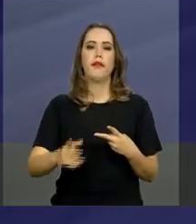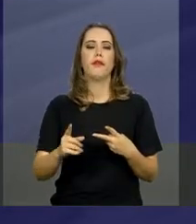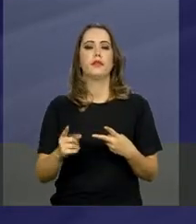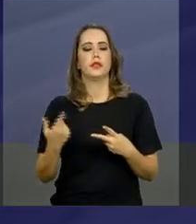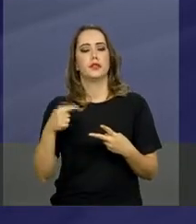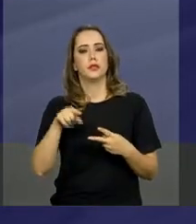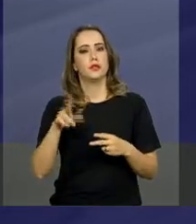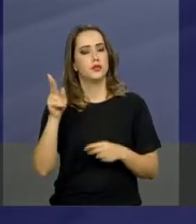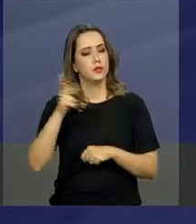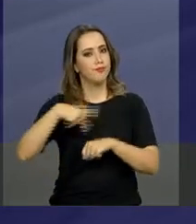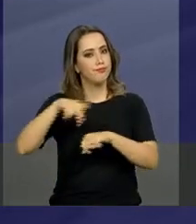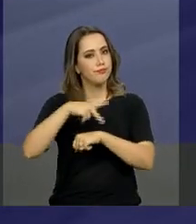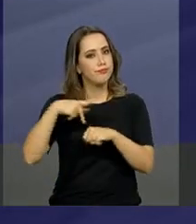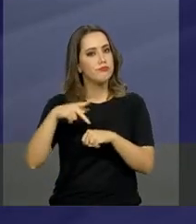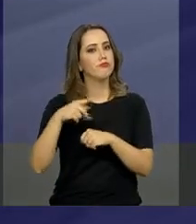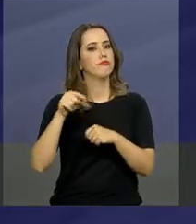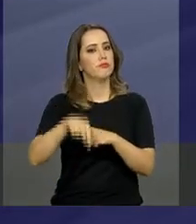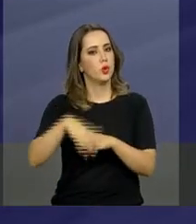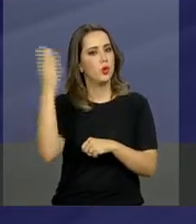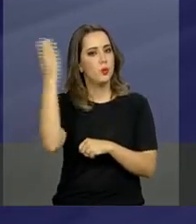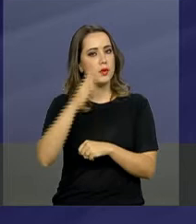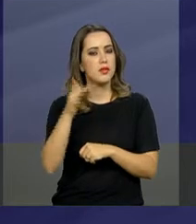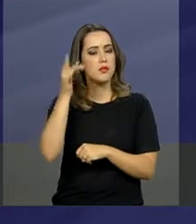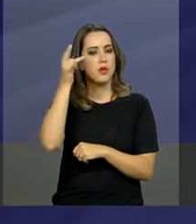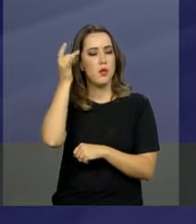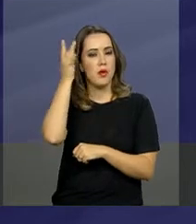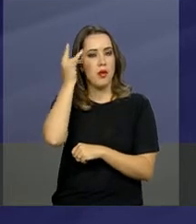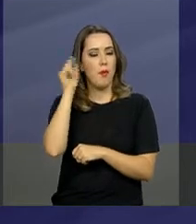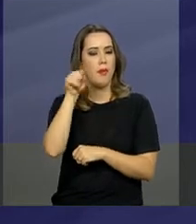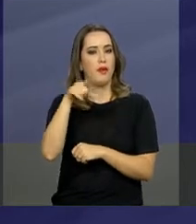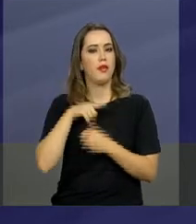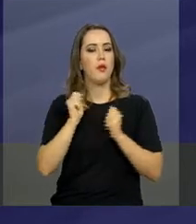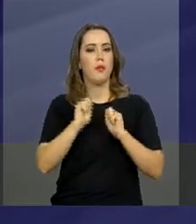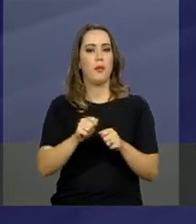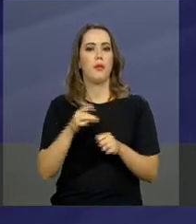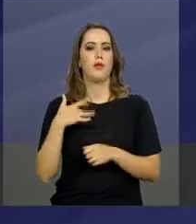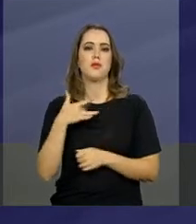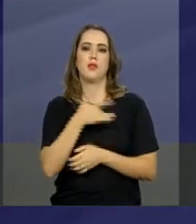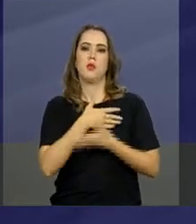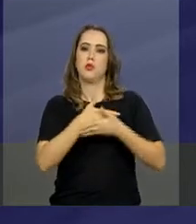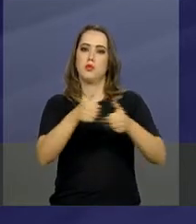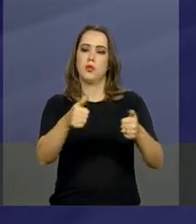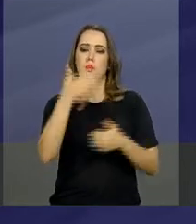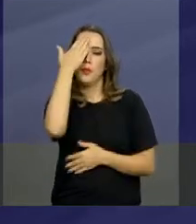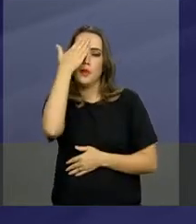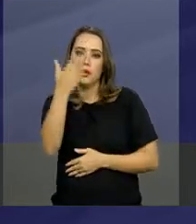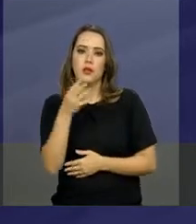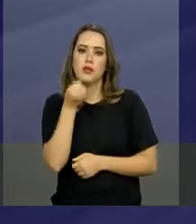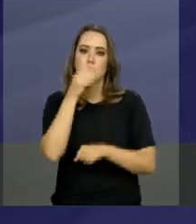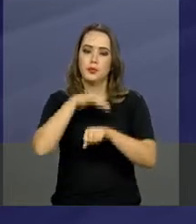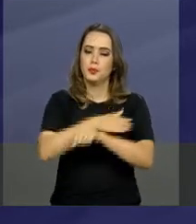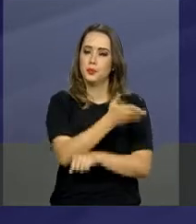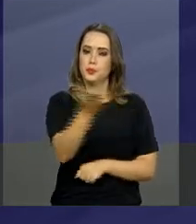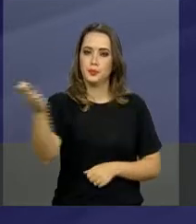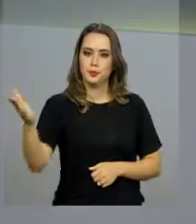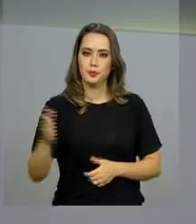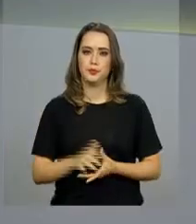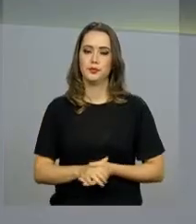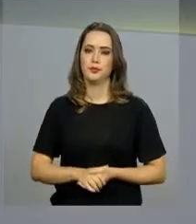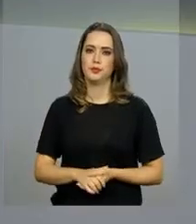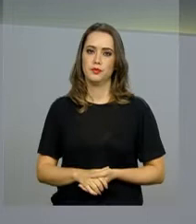desse país, que no amanhã poderão estar saudáveis. Muito obrigado a todos, uma boa noite a todos.